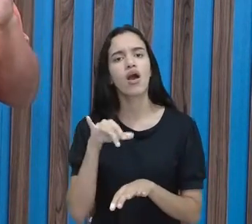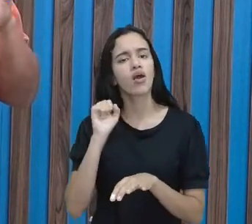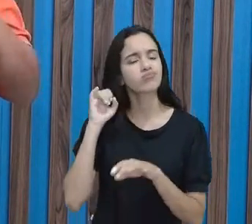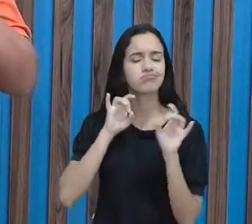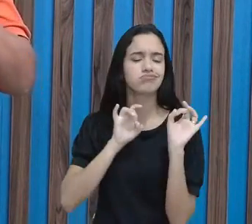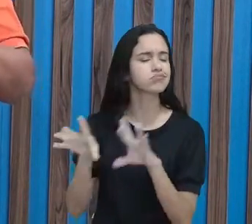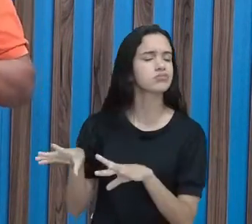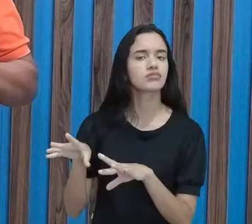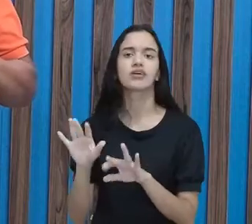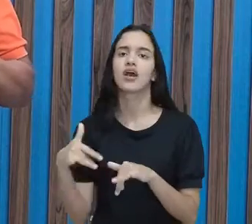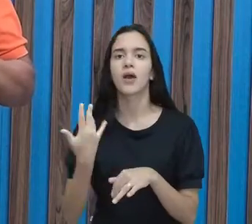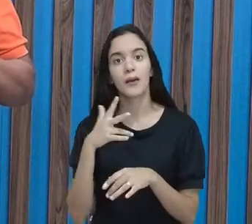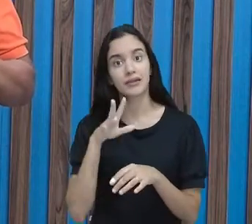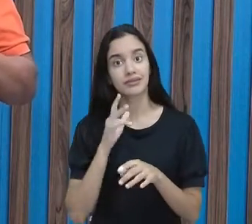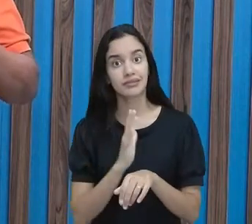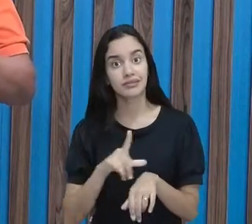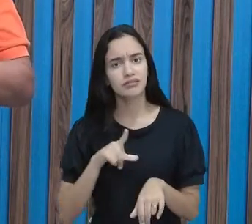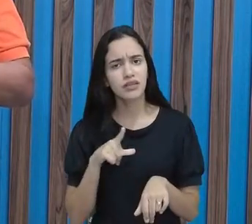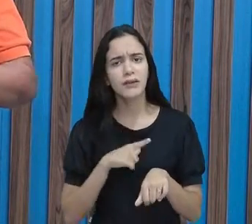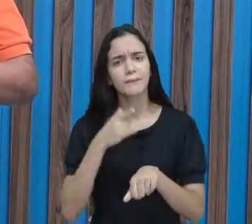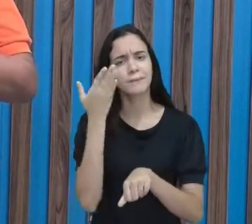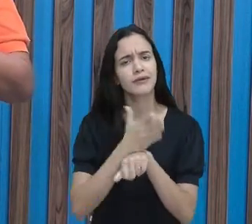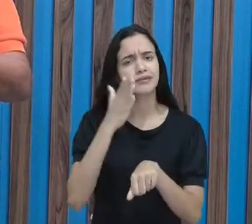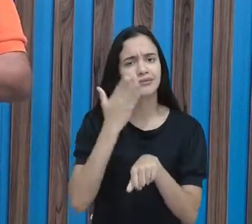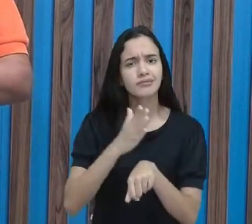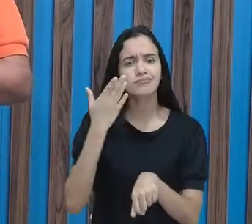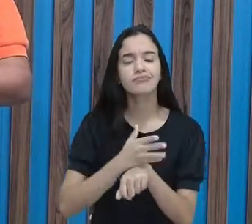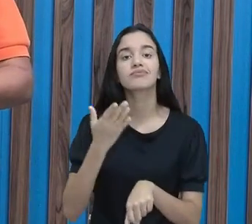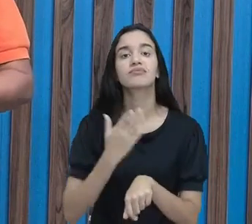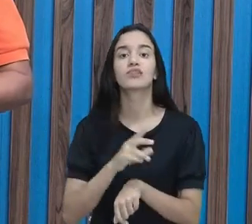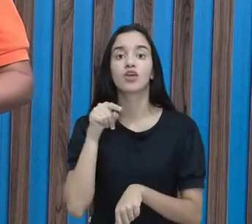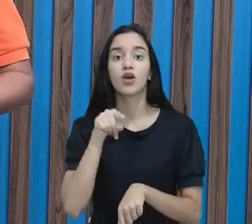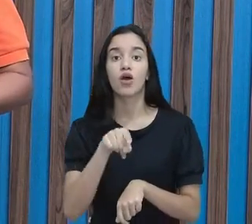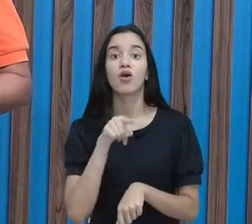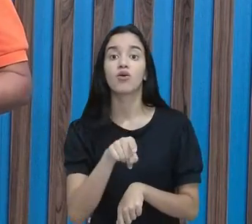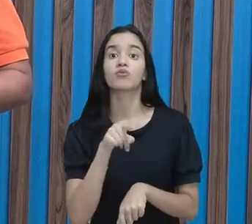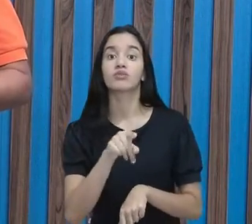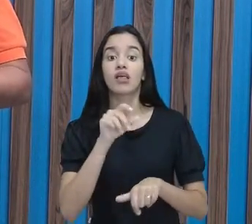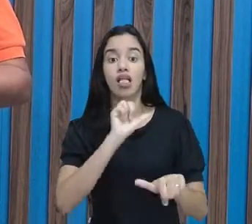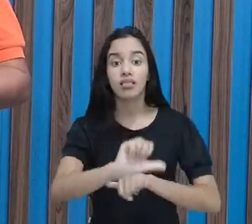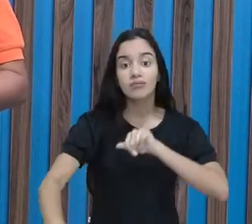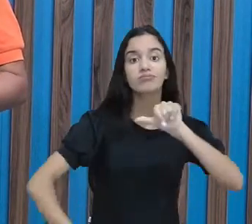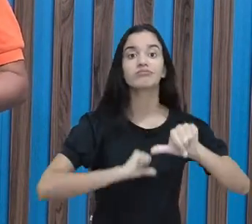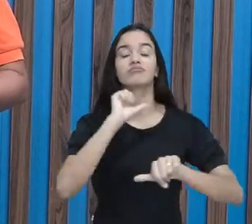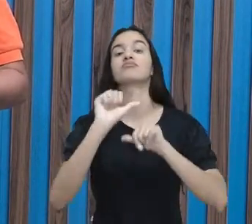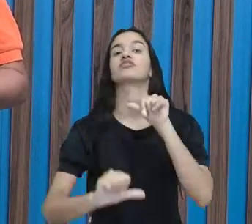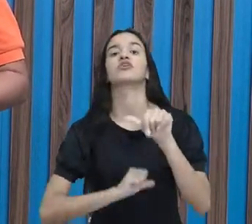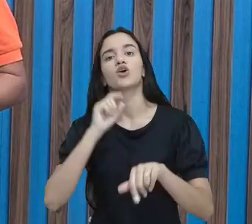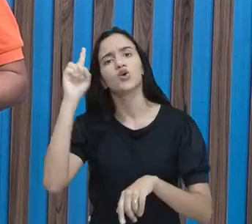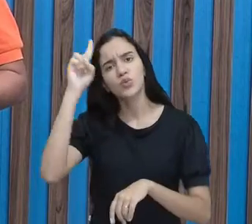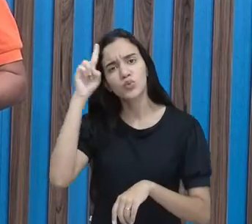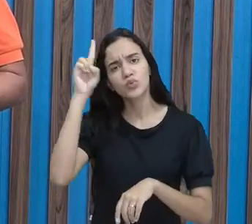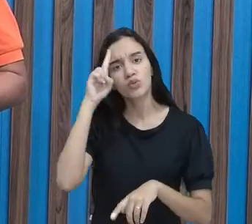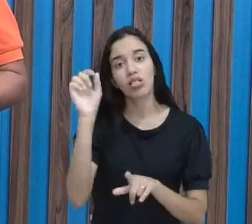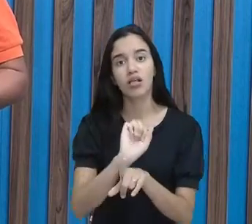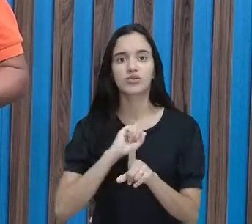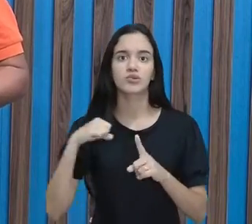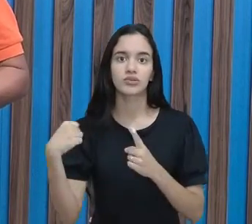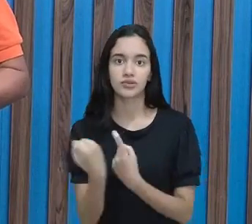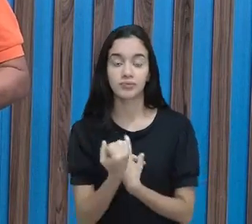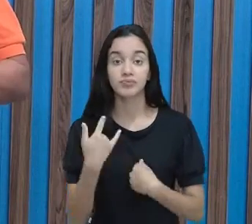e deixar ir para lá. Tem que praticar, né? A prática é que faz com que você transforme aí esse seu cotidiano, essa sociedade.